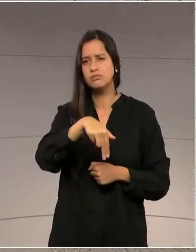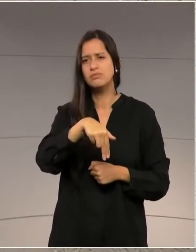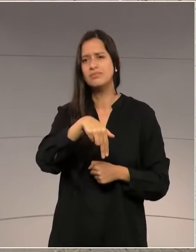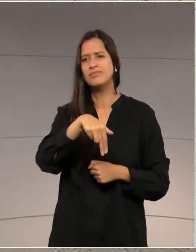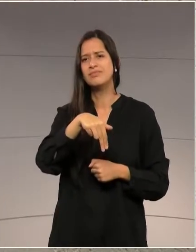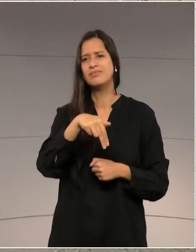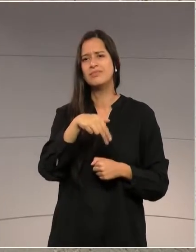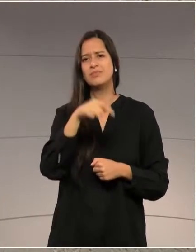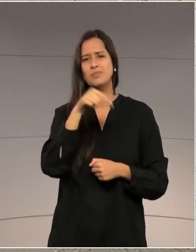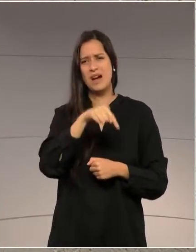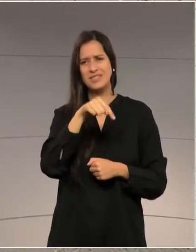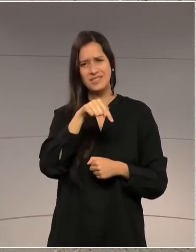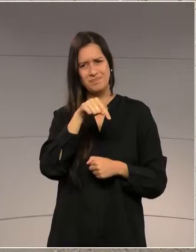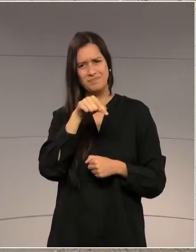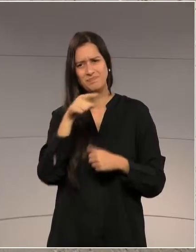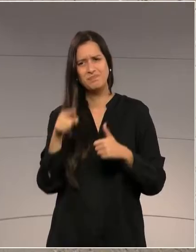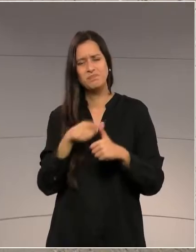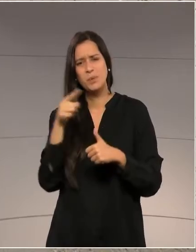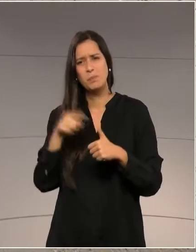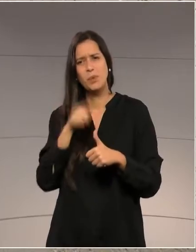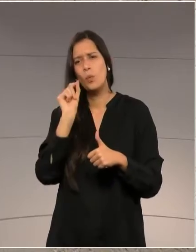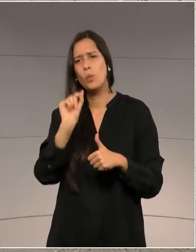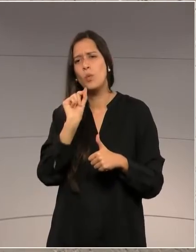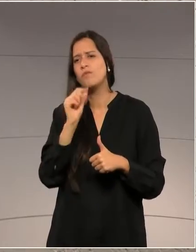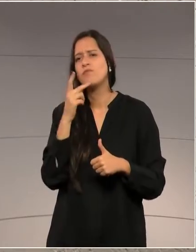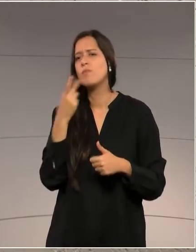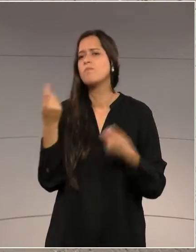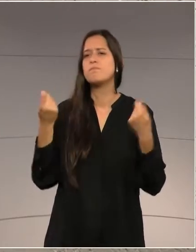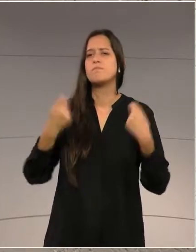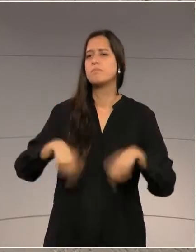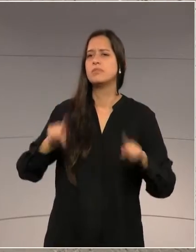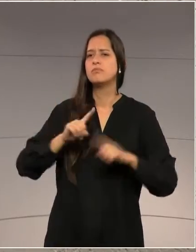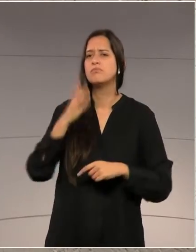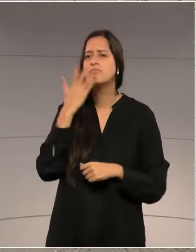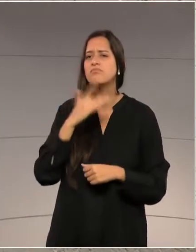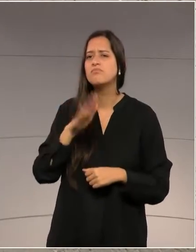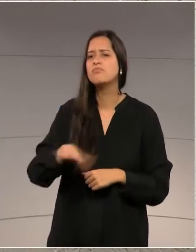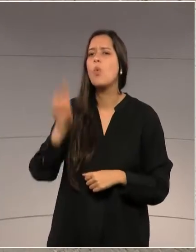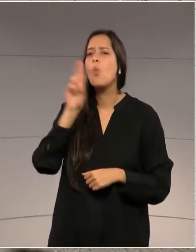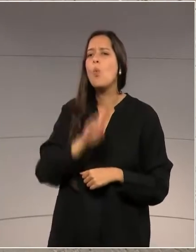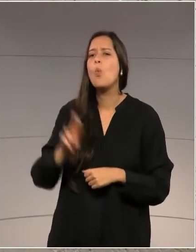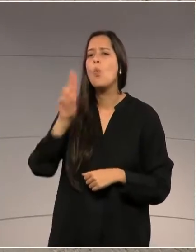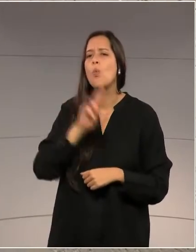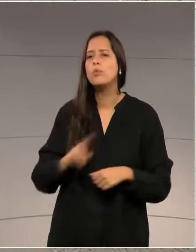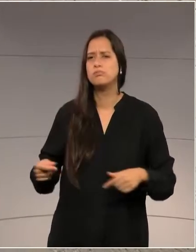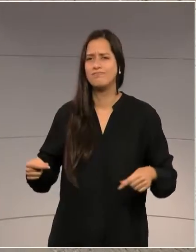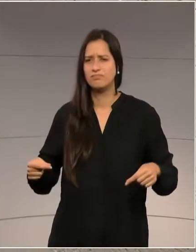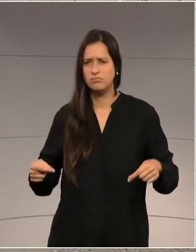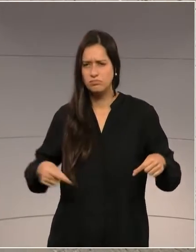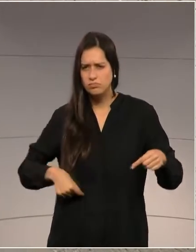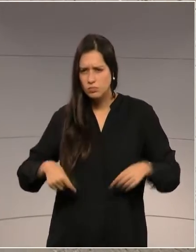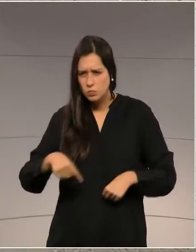retirando proteções, mecanismos de algo que é